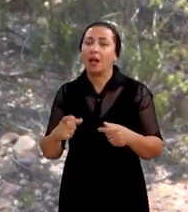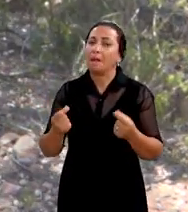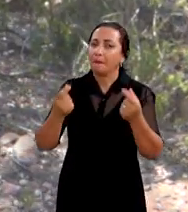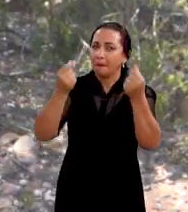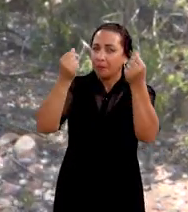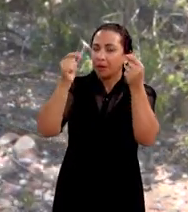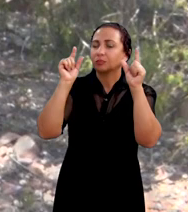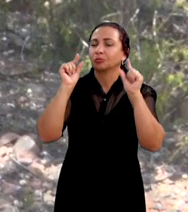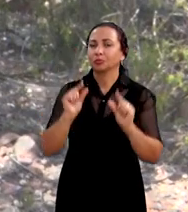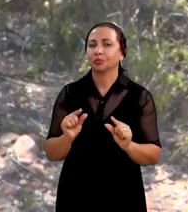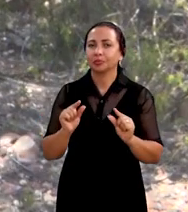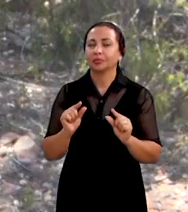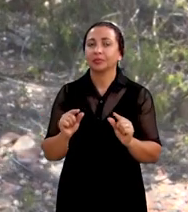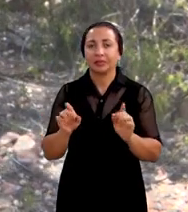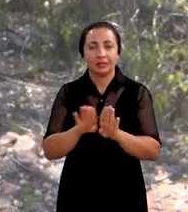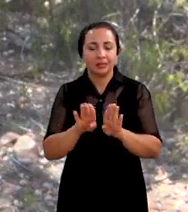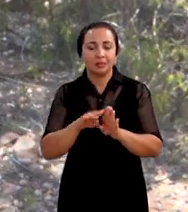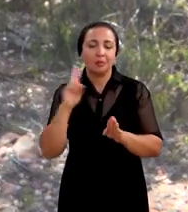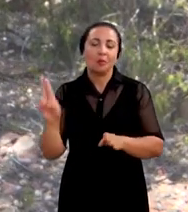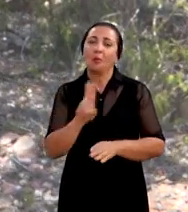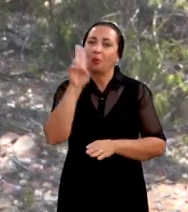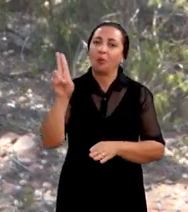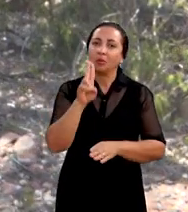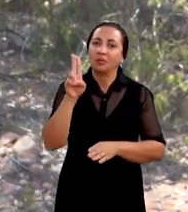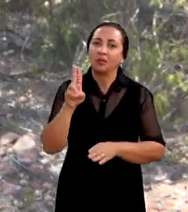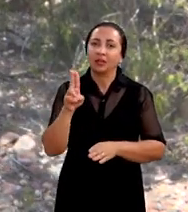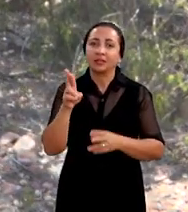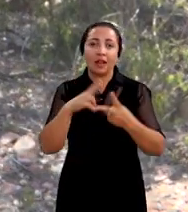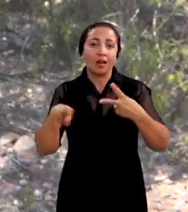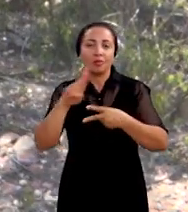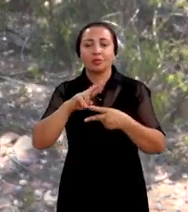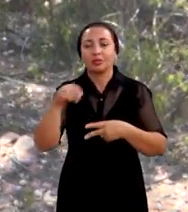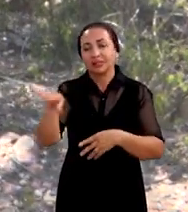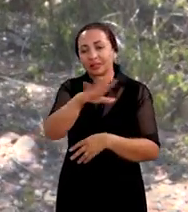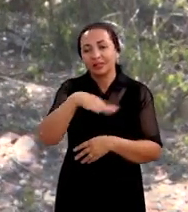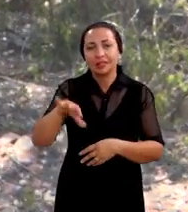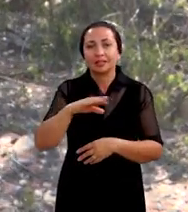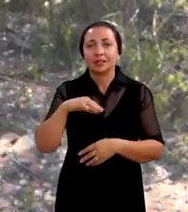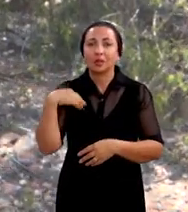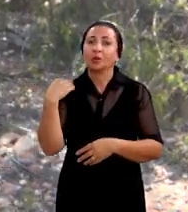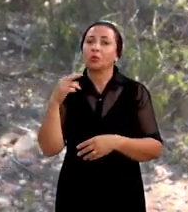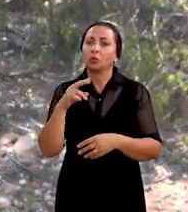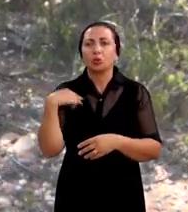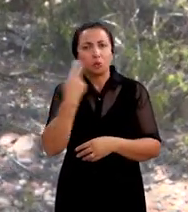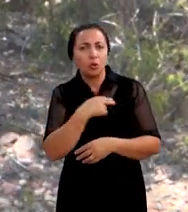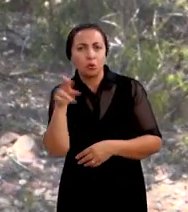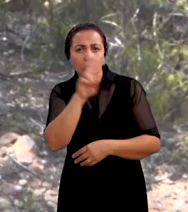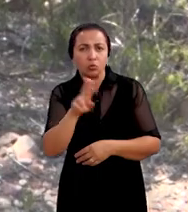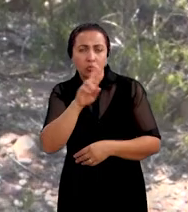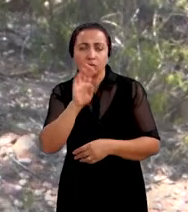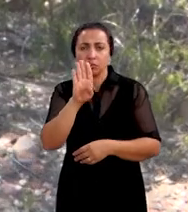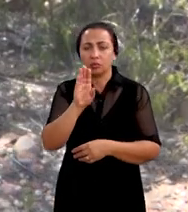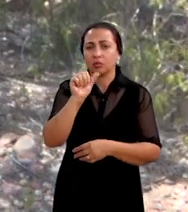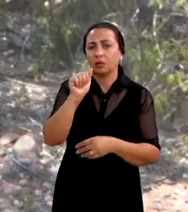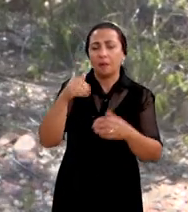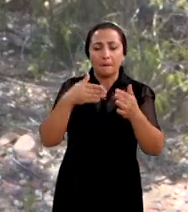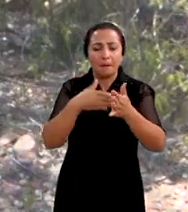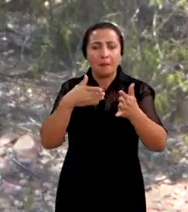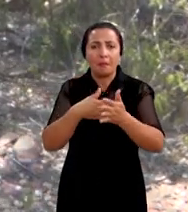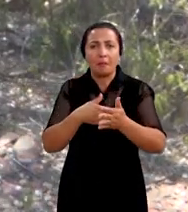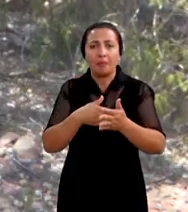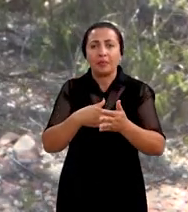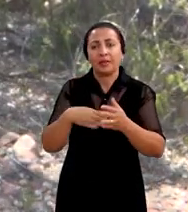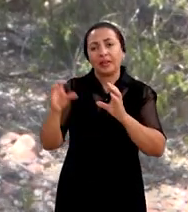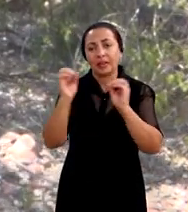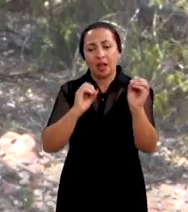ser barata, de baixo custo, e que usasse recursos da área. Então, gente utilizou os barramentos, ou as barragens de